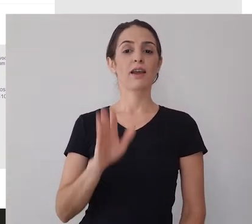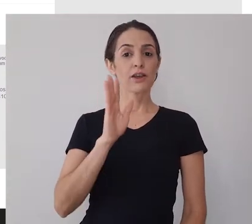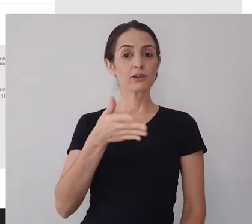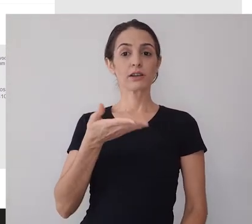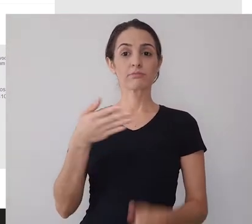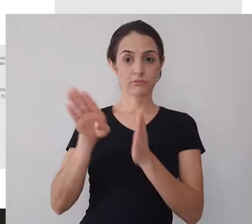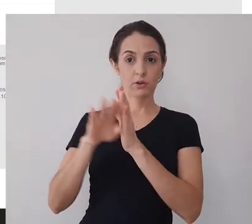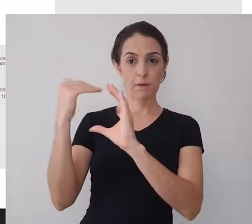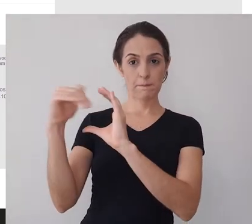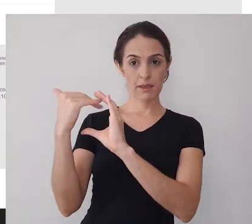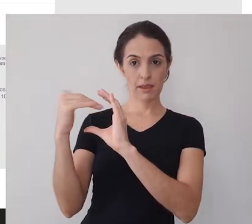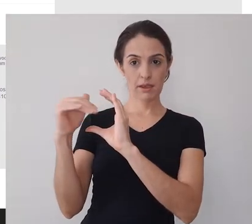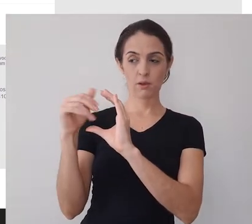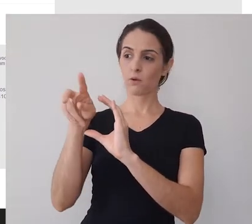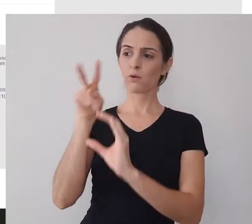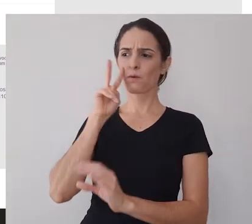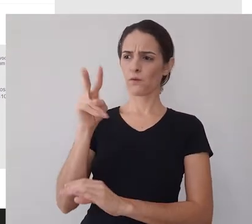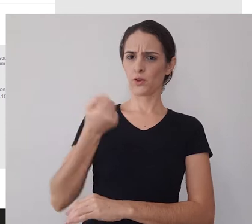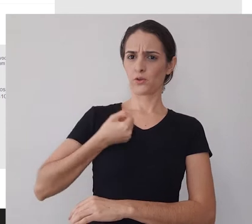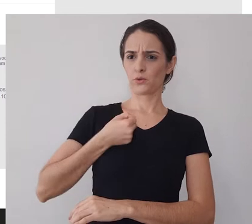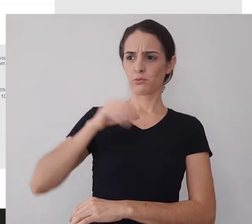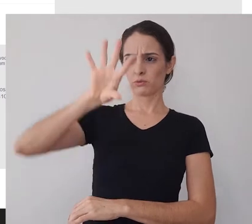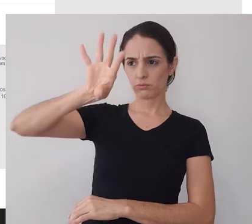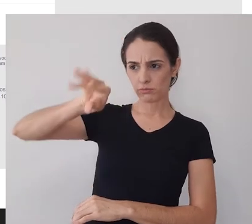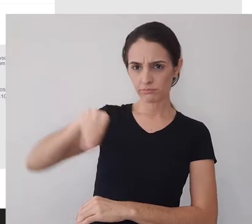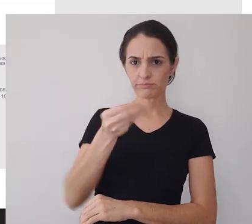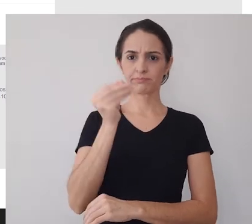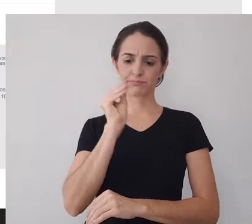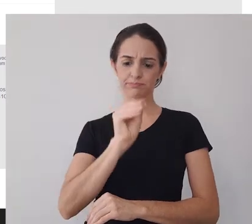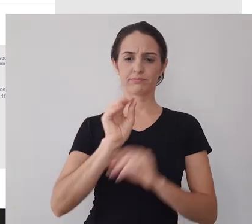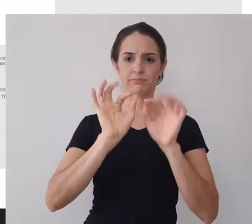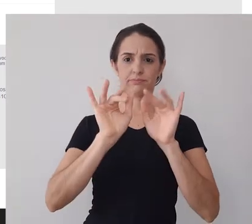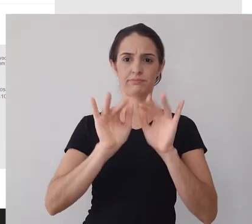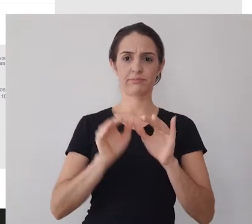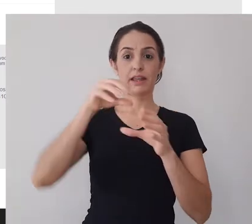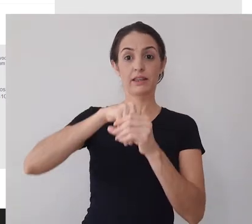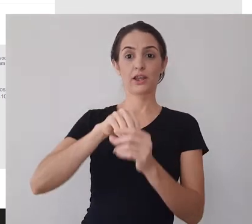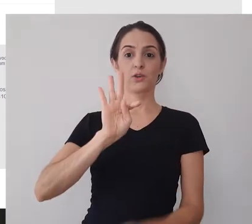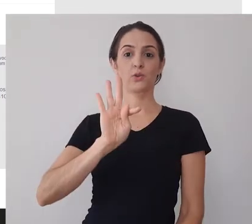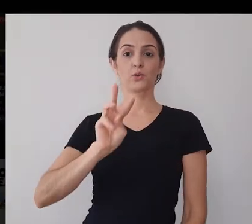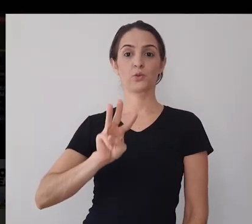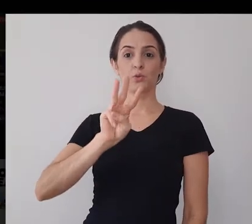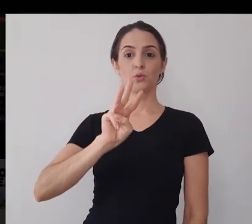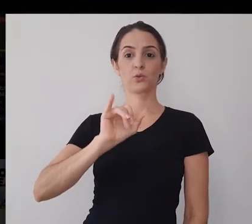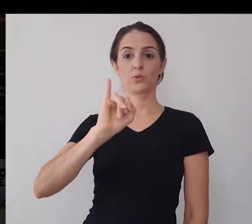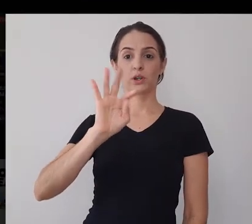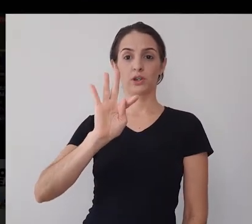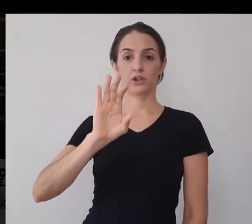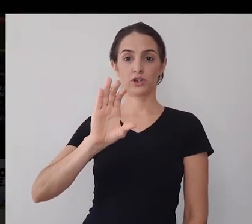Bom, no e-mail chegou o nosso código, né? Então vamos inserir esse código lá na plataforma da Twitch.